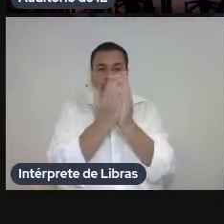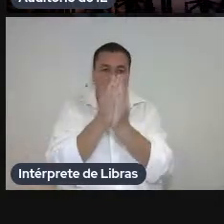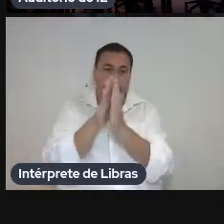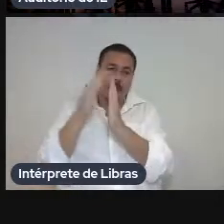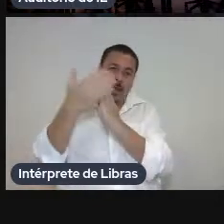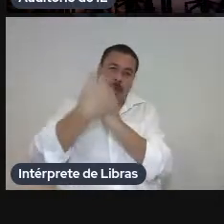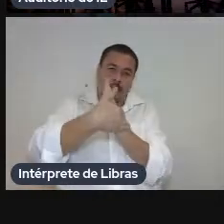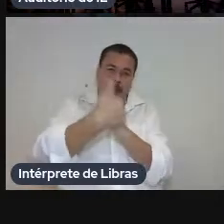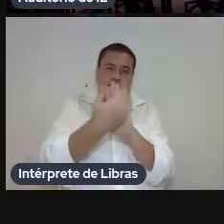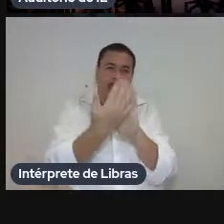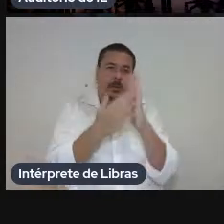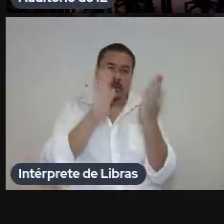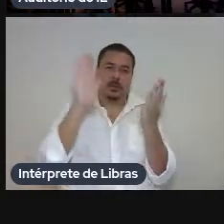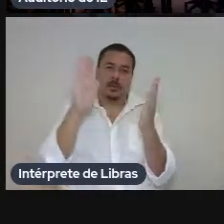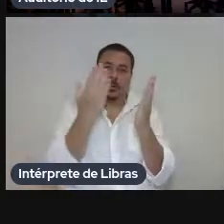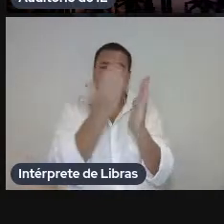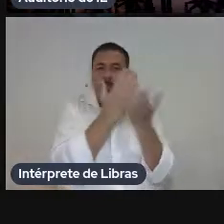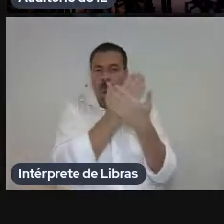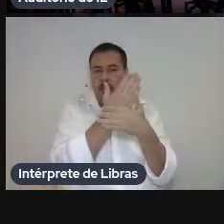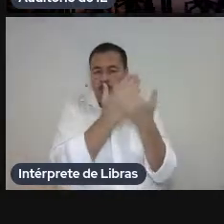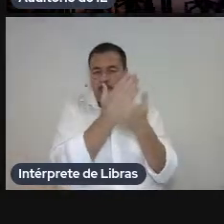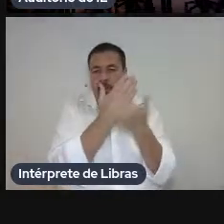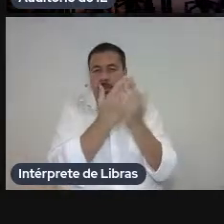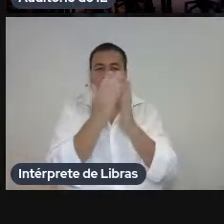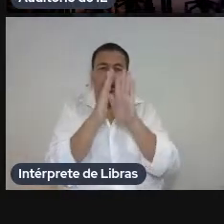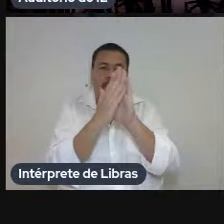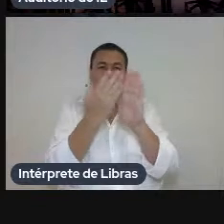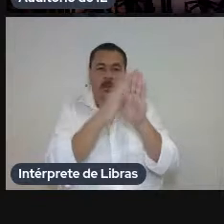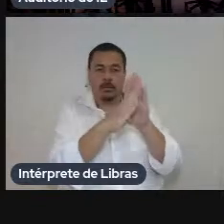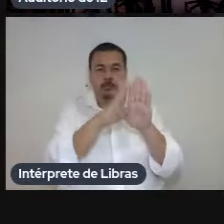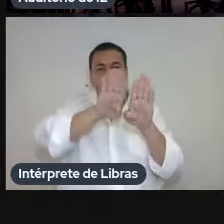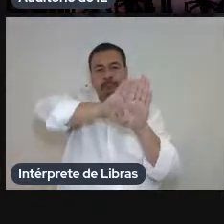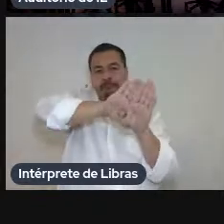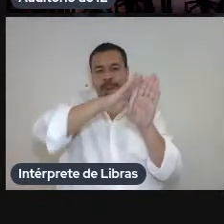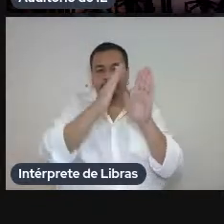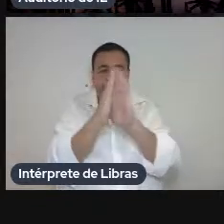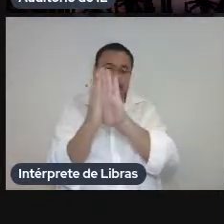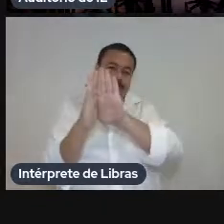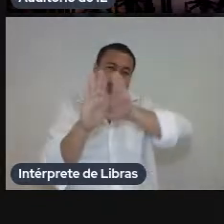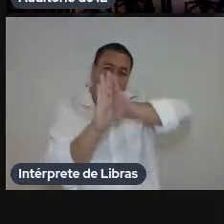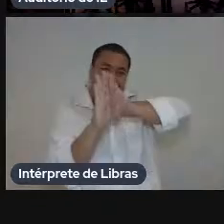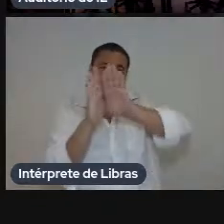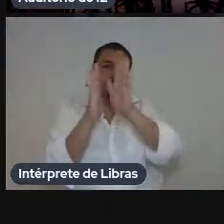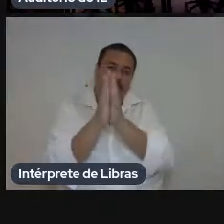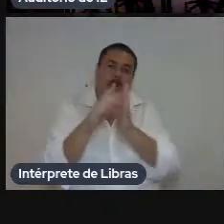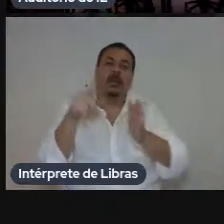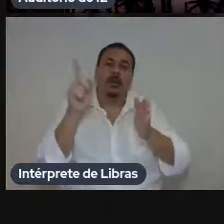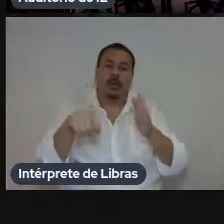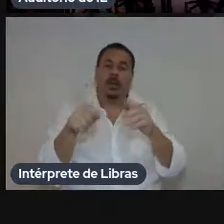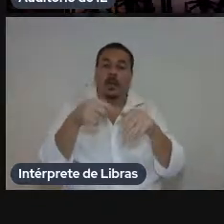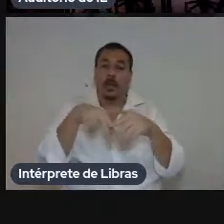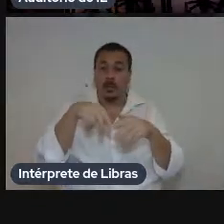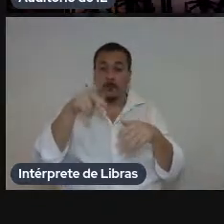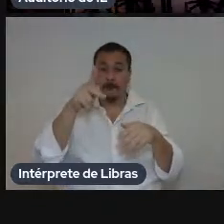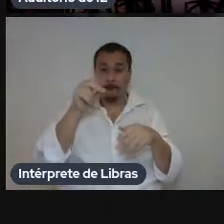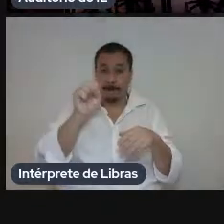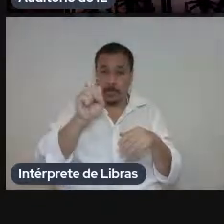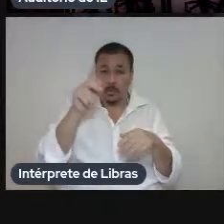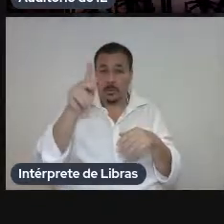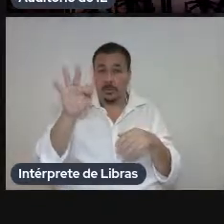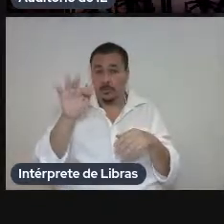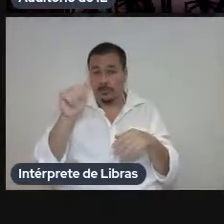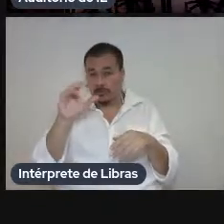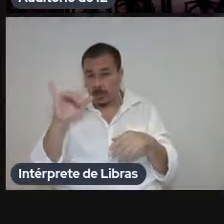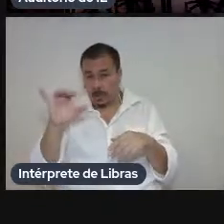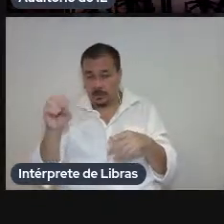folha de rosto orelha prefácio pós-fácio notas do tradutor e um das nossas